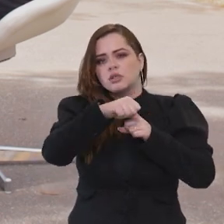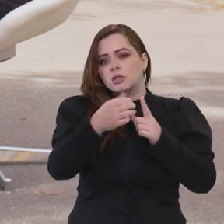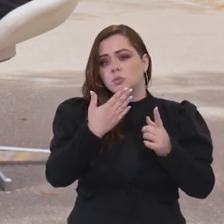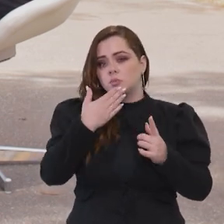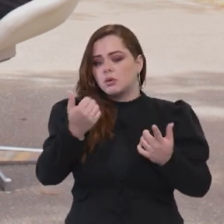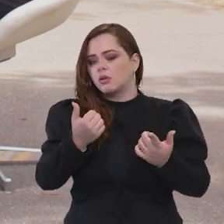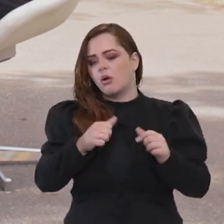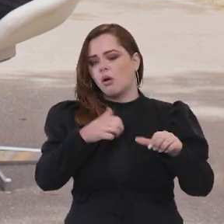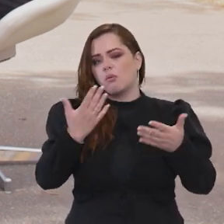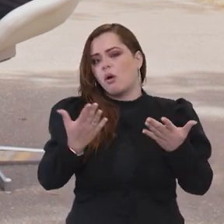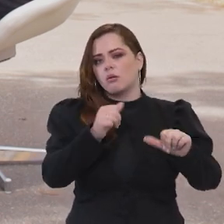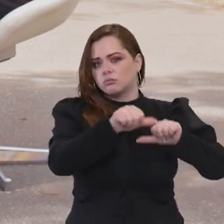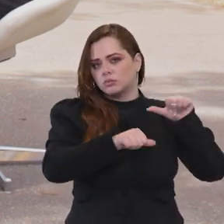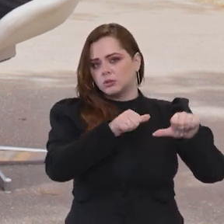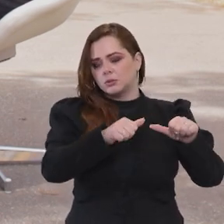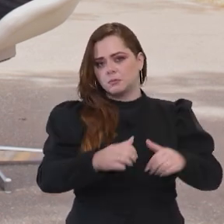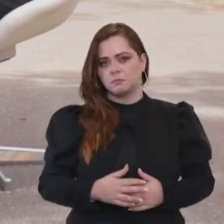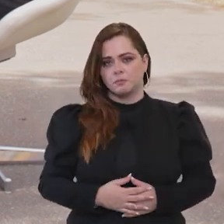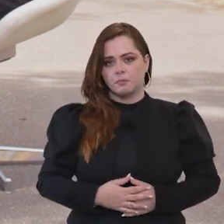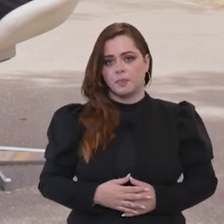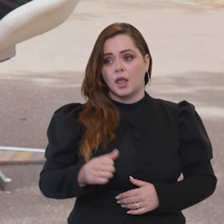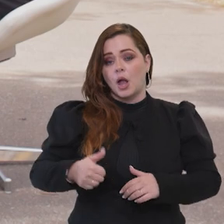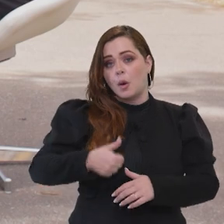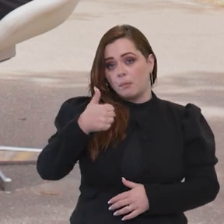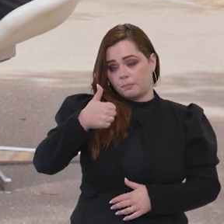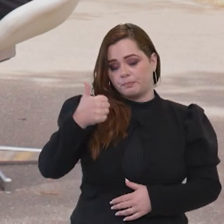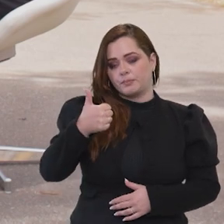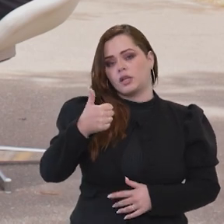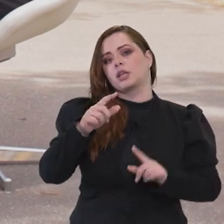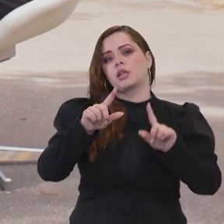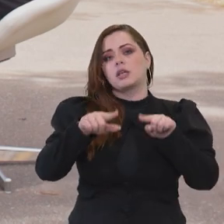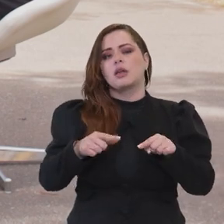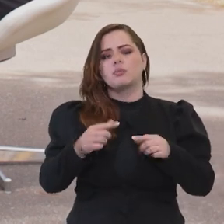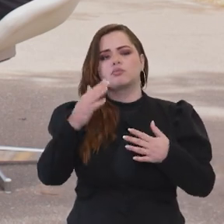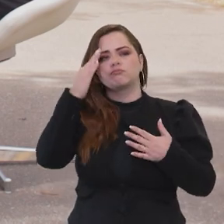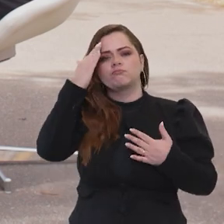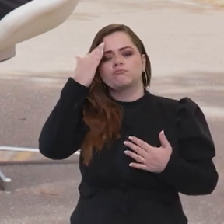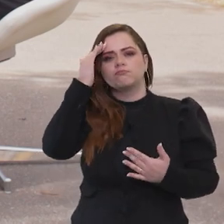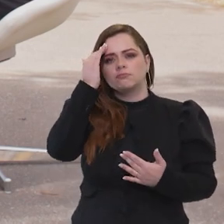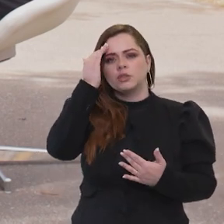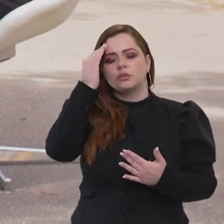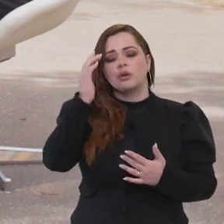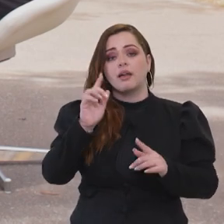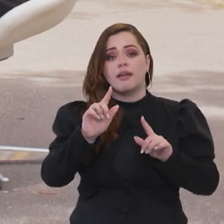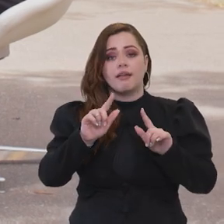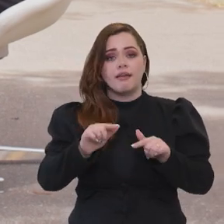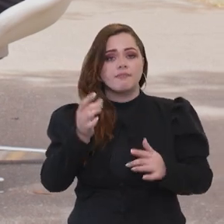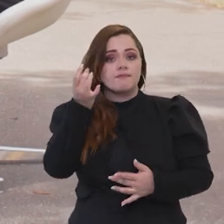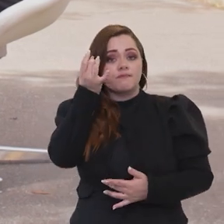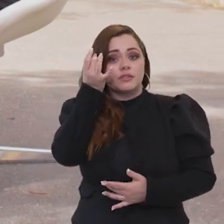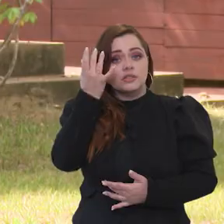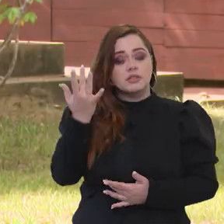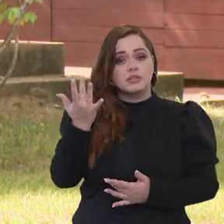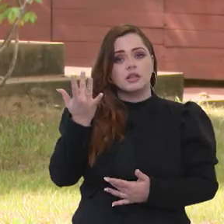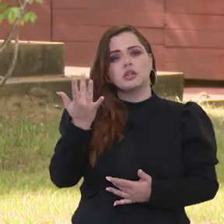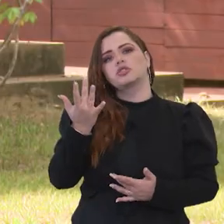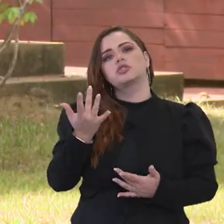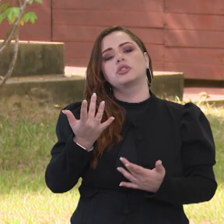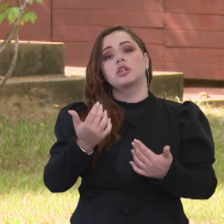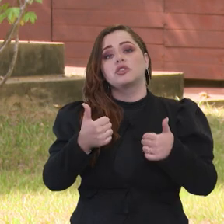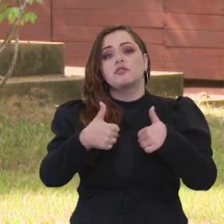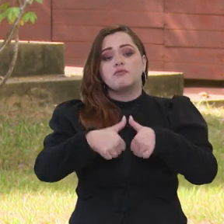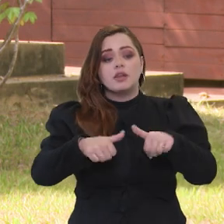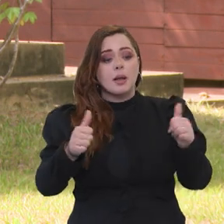né? Que mudanças devem ser essas agora? O principal delas, eu compreendo, Carol, é a facilidade